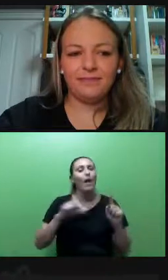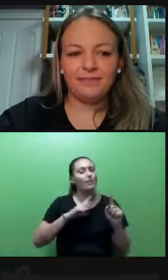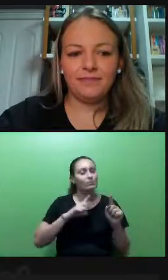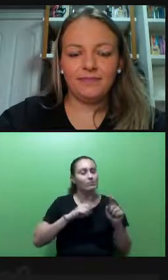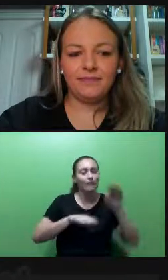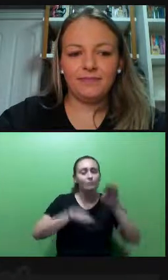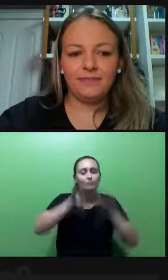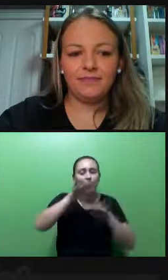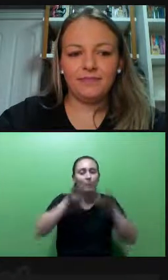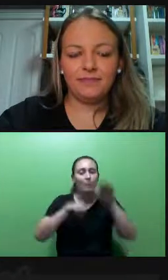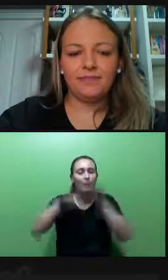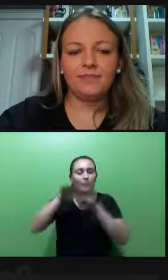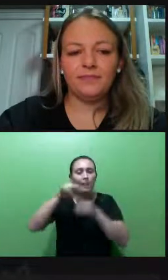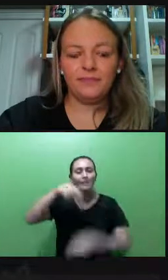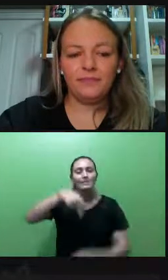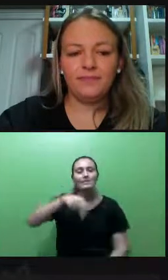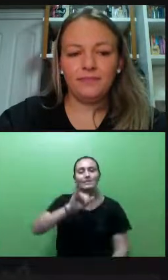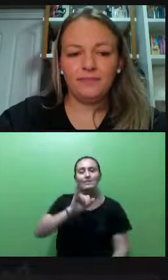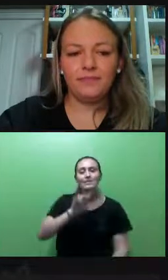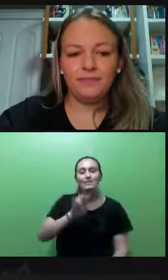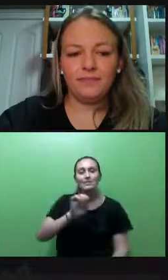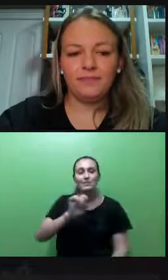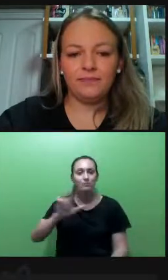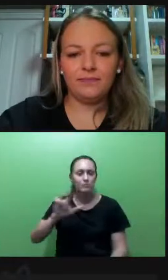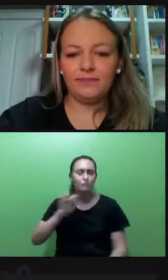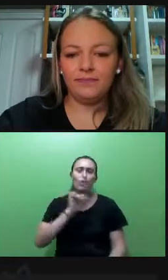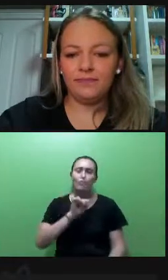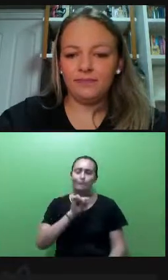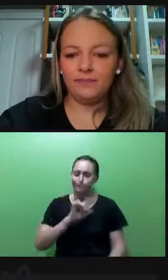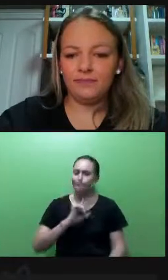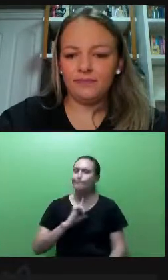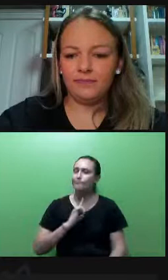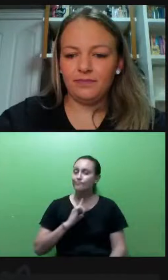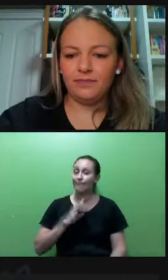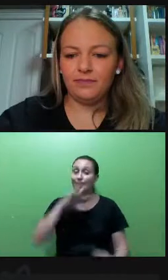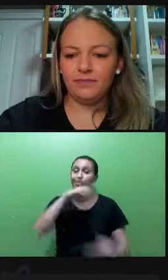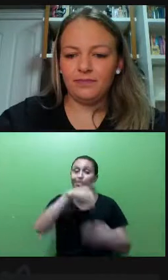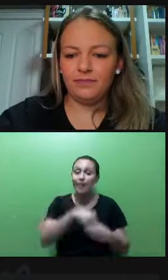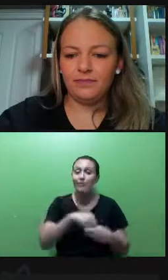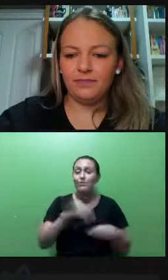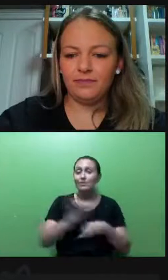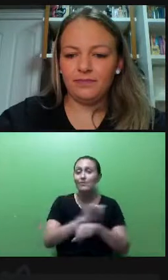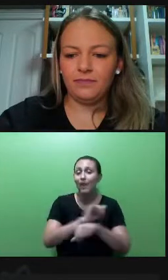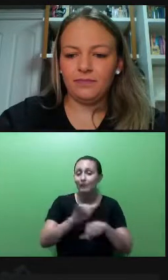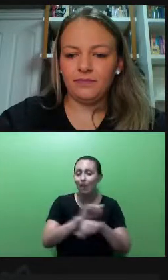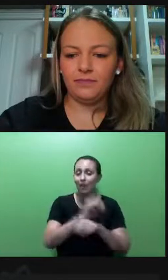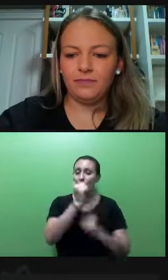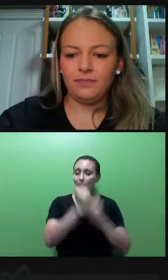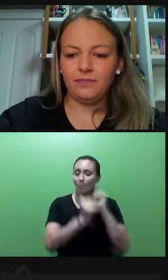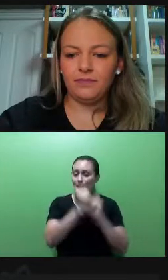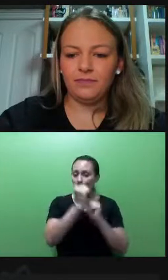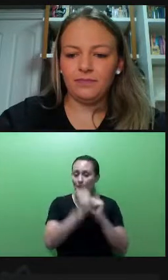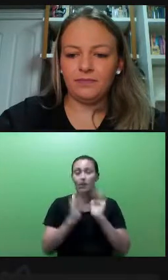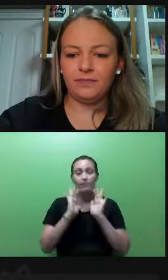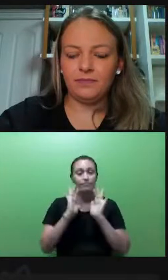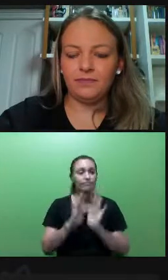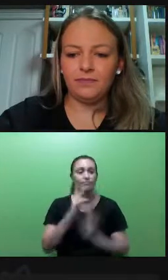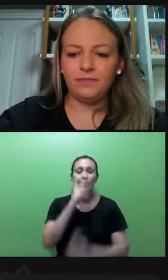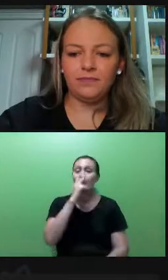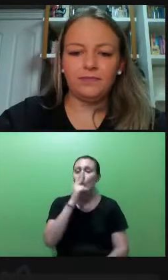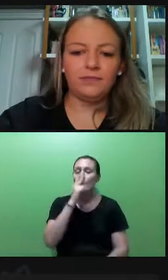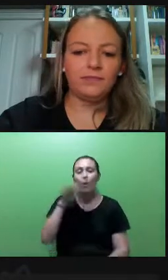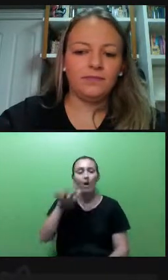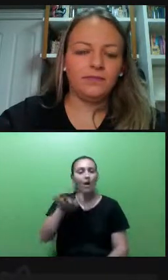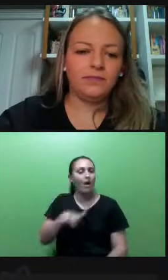táticos, operacionais, elas não vão para os níveis estratégicos da empresa, a mesma coisa a gente observa muito no campo educacional.